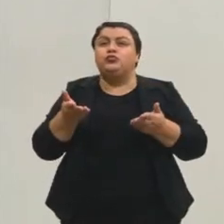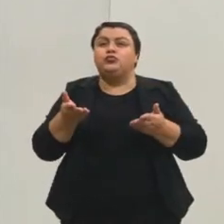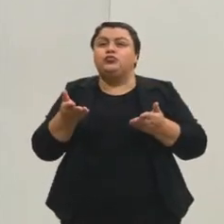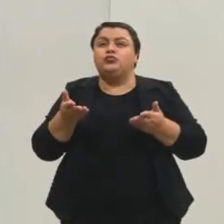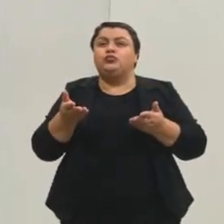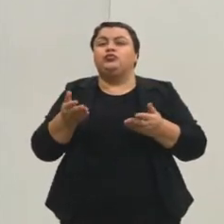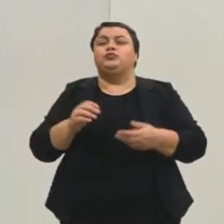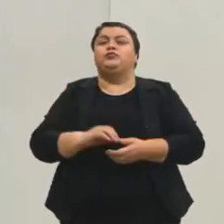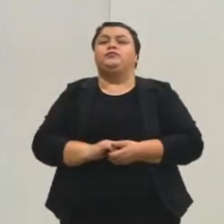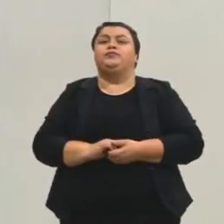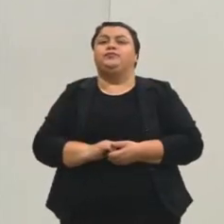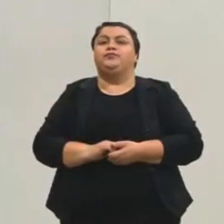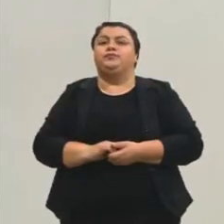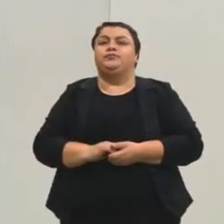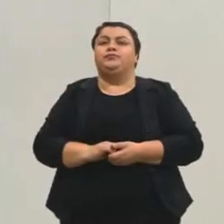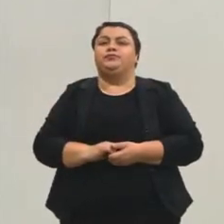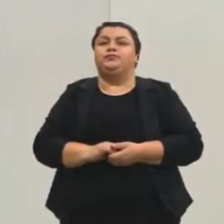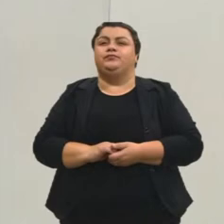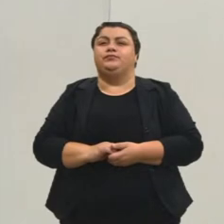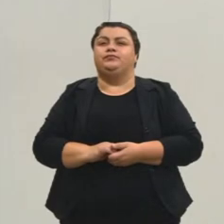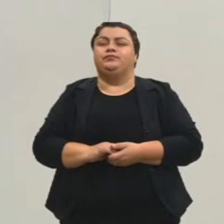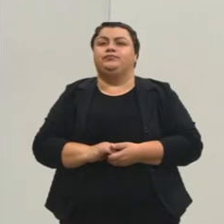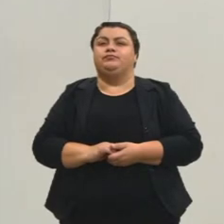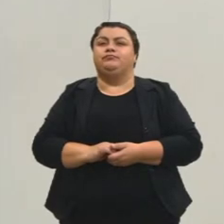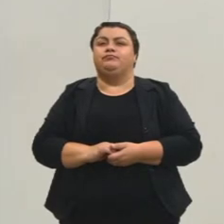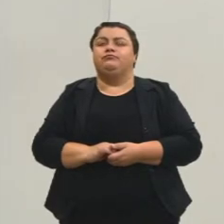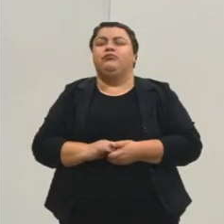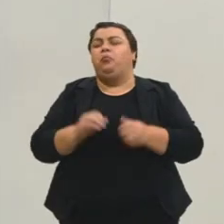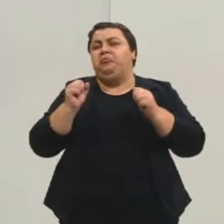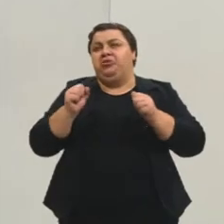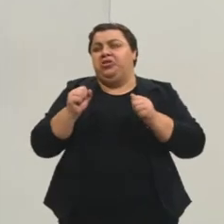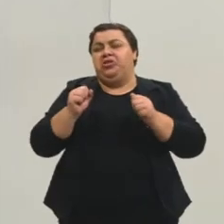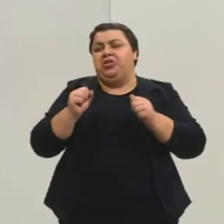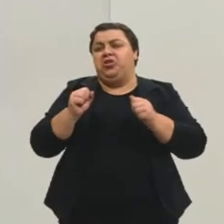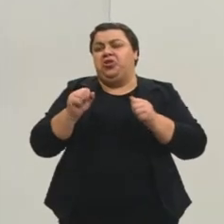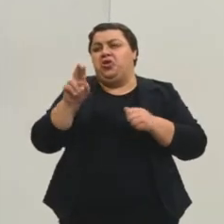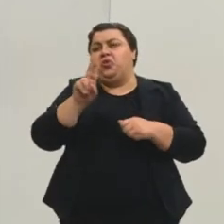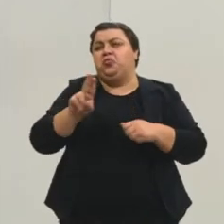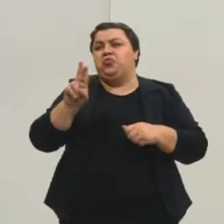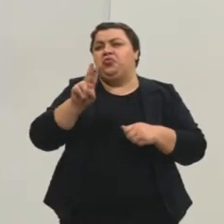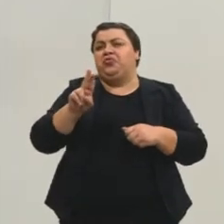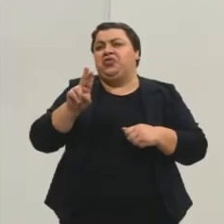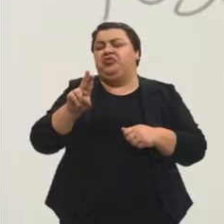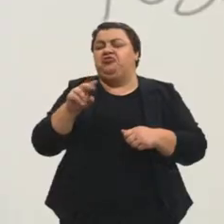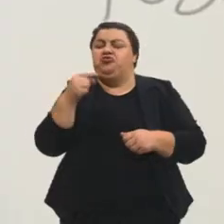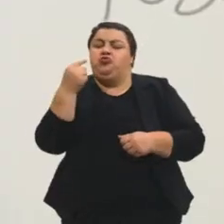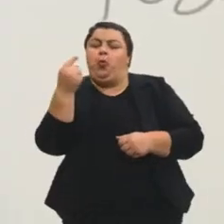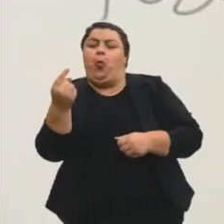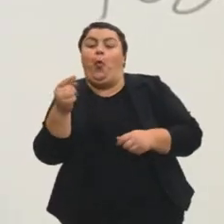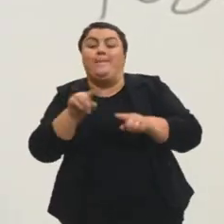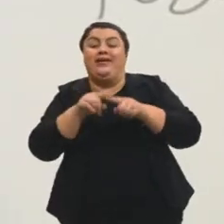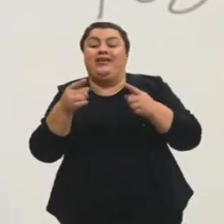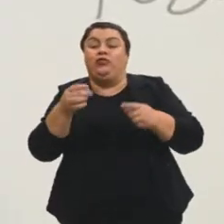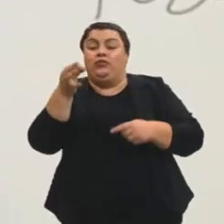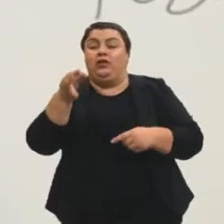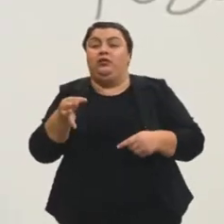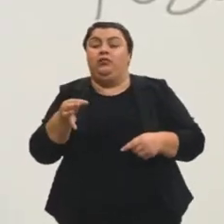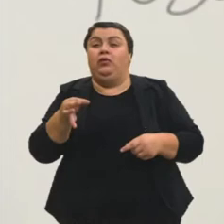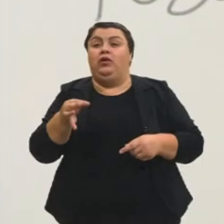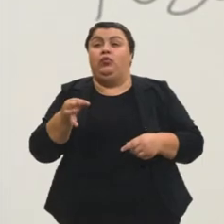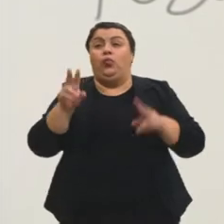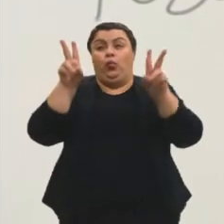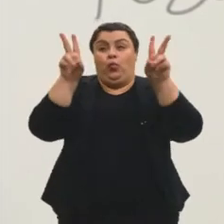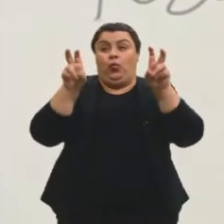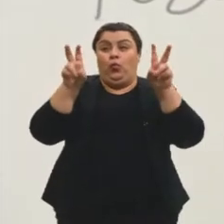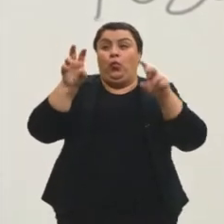do tema. Até poderia colocar aqui de um tema, né? Mas é do tema. Então, quer ver? Vamos